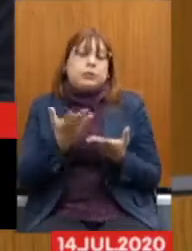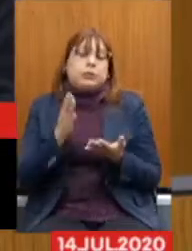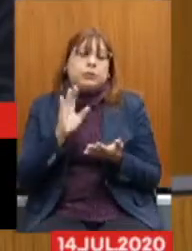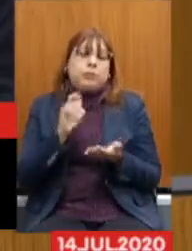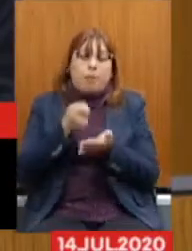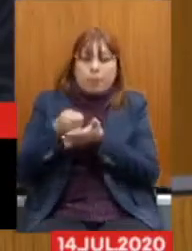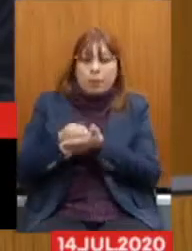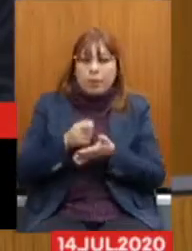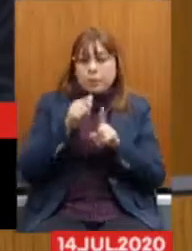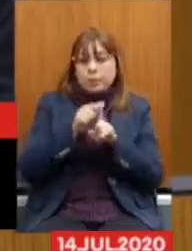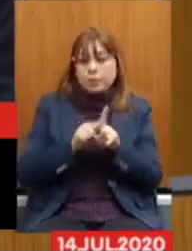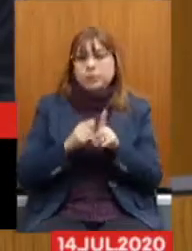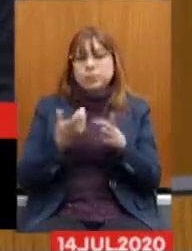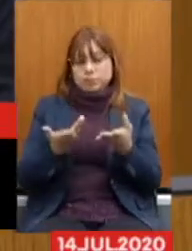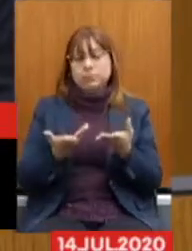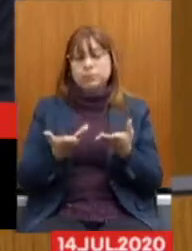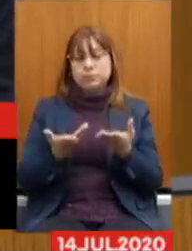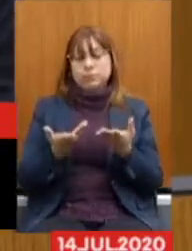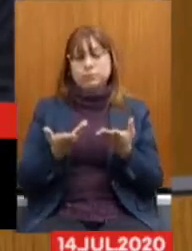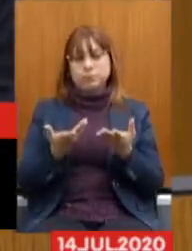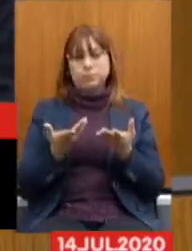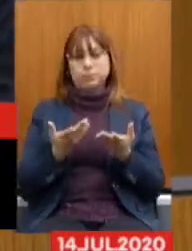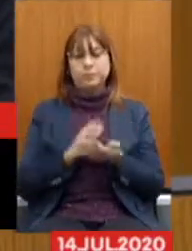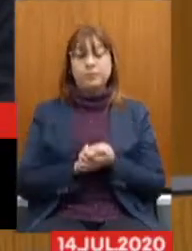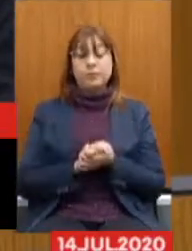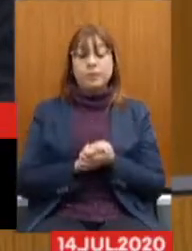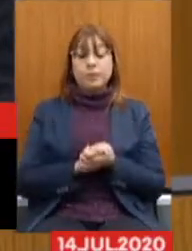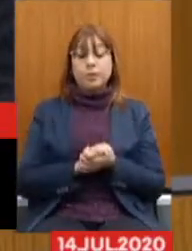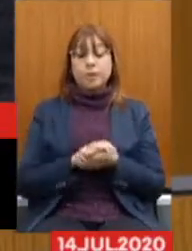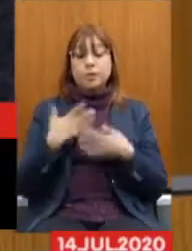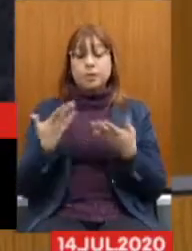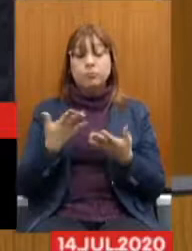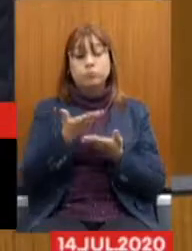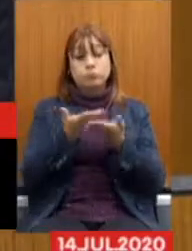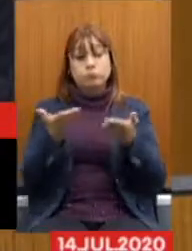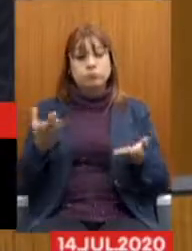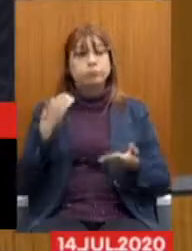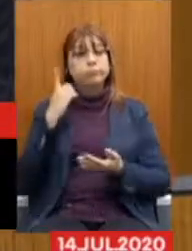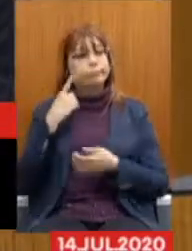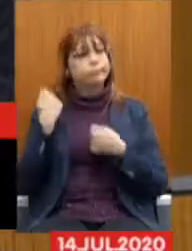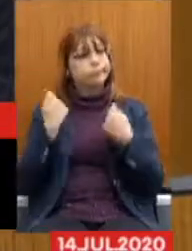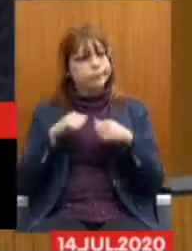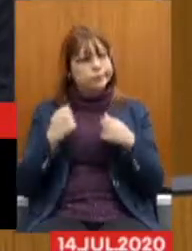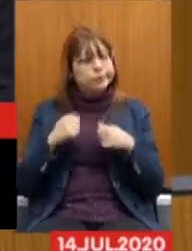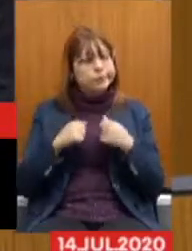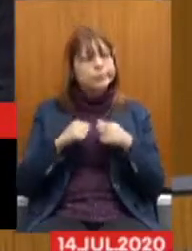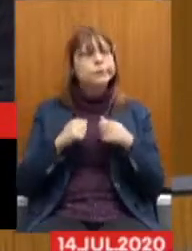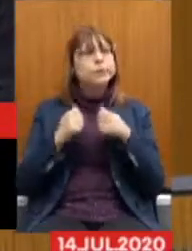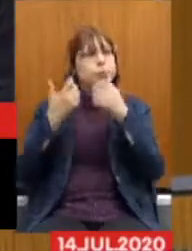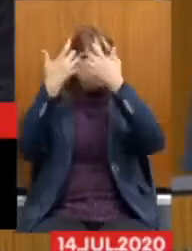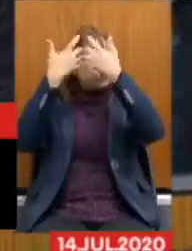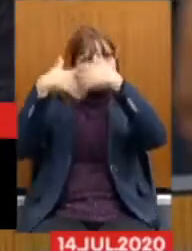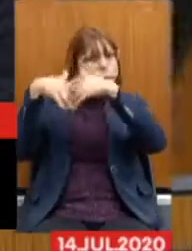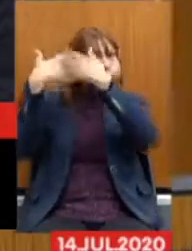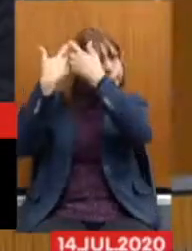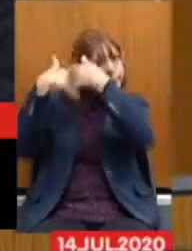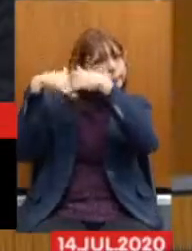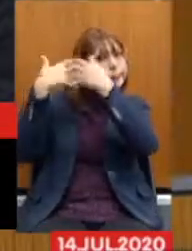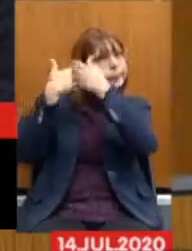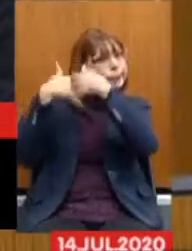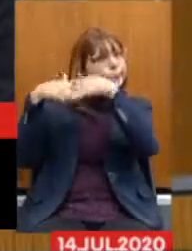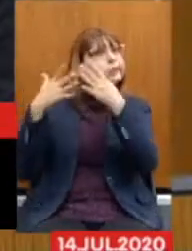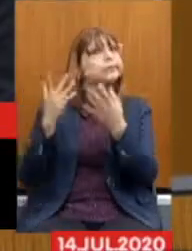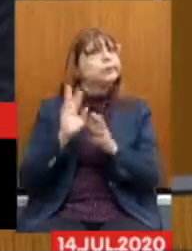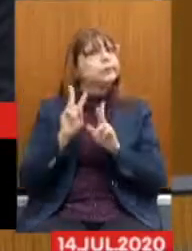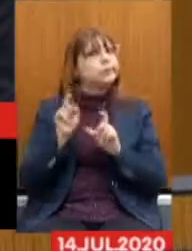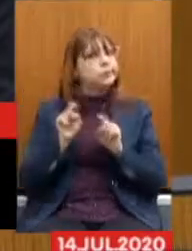Romeu Zema para a Assembleia Legislativa. Então, os parlamentares vão precisar se debruçar sobre essa matéria,